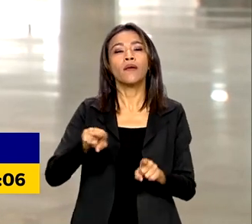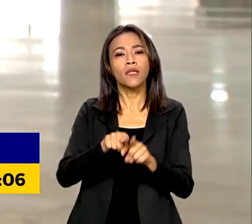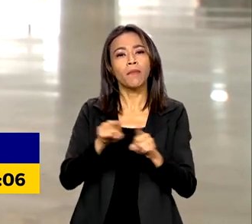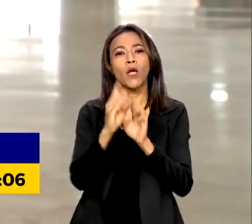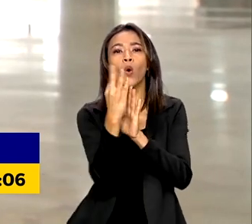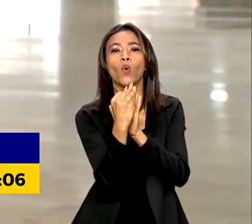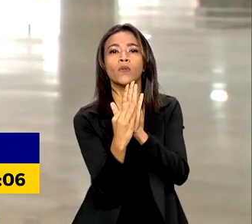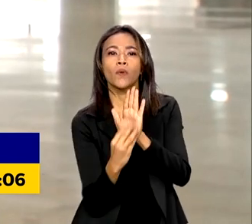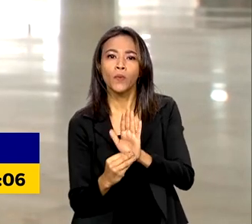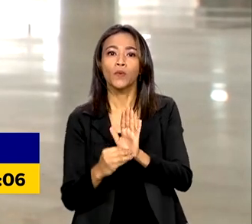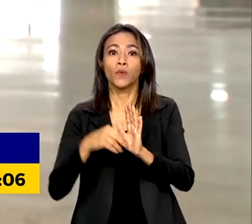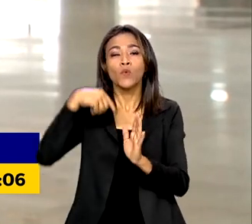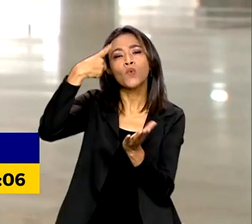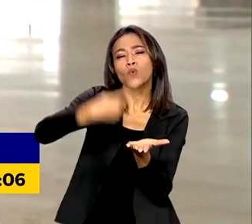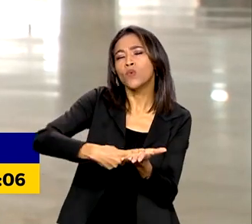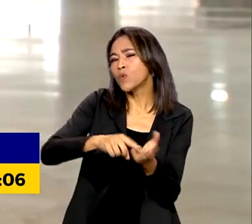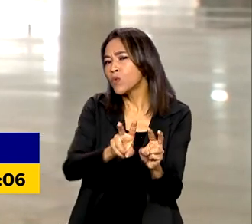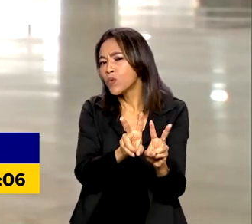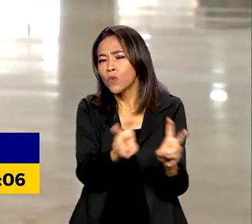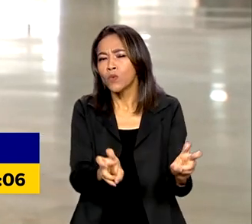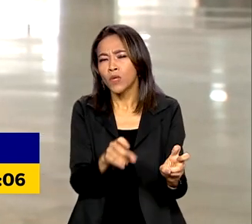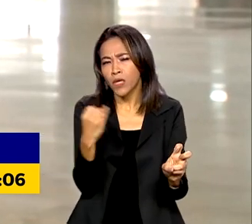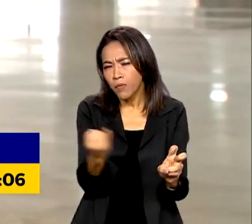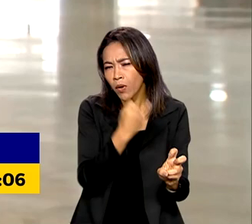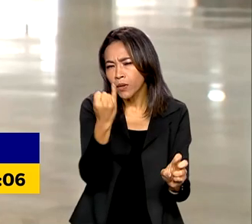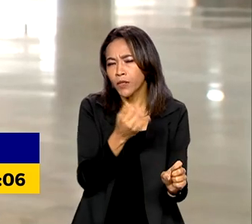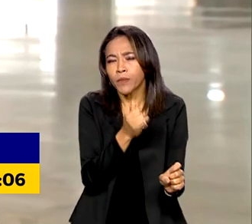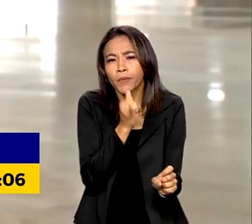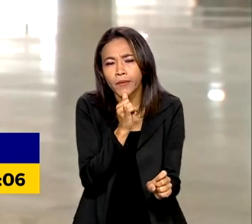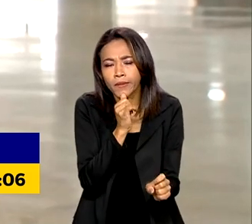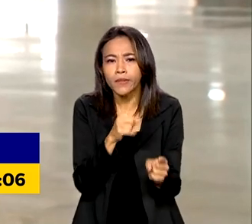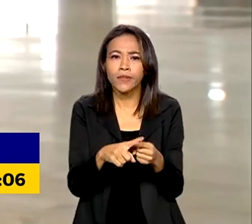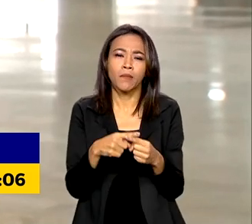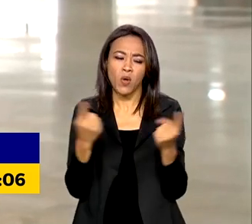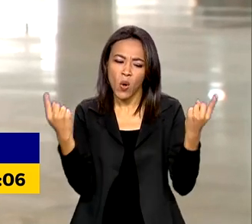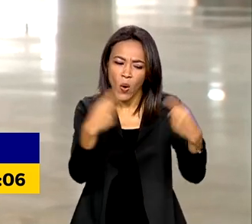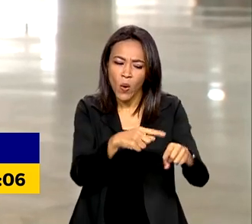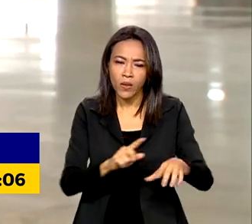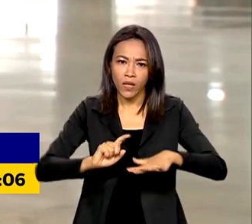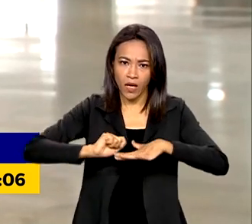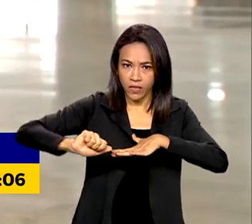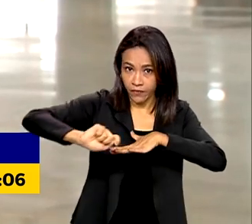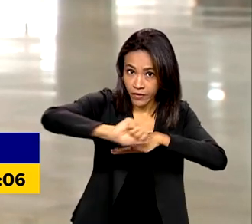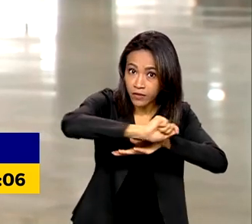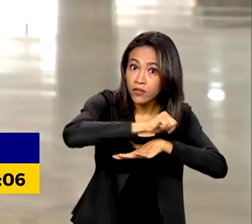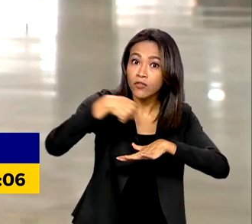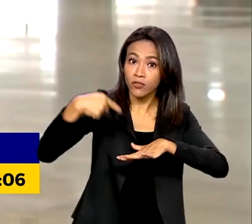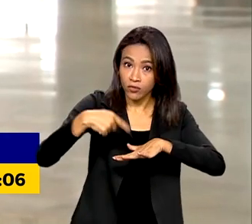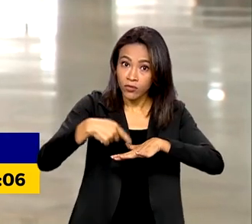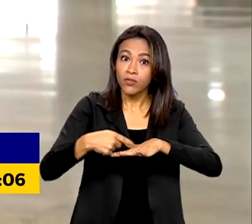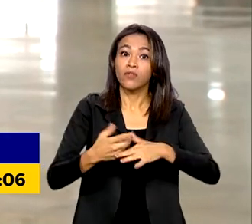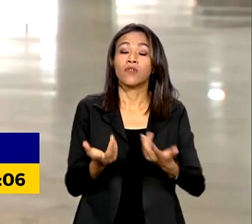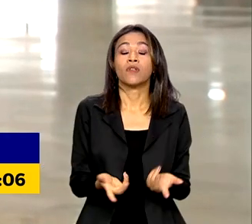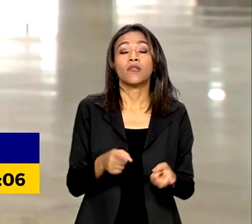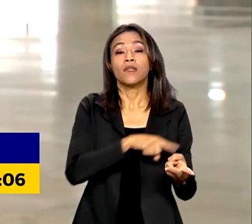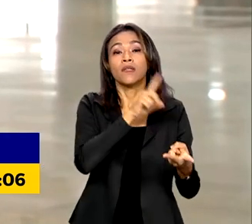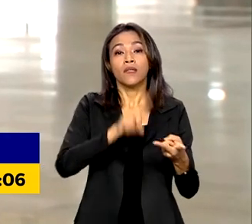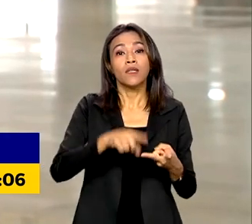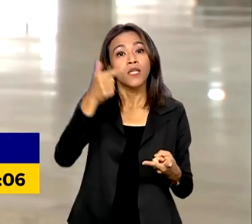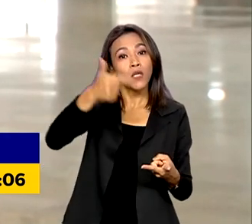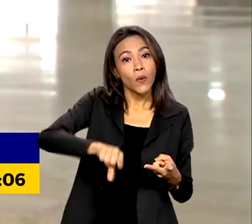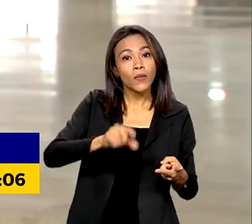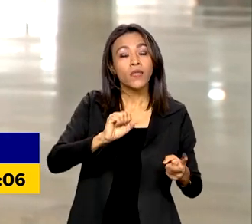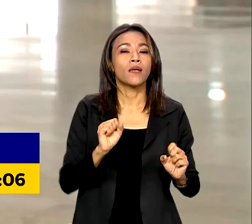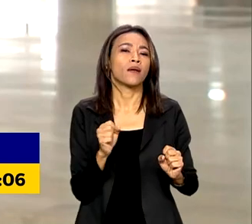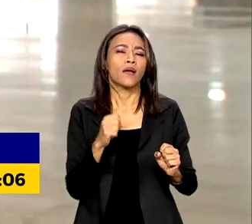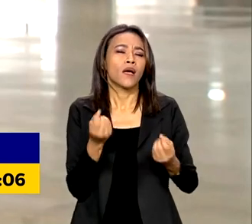termos de cooperação estão pontos importantes, como o combate às notícias falsas, as chamadas fake news, mas também a defesa